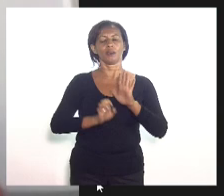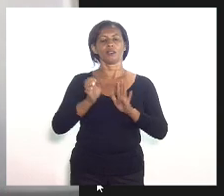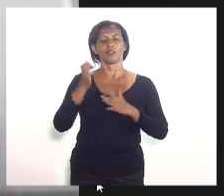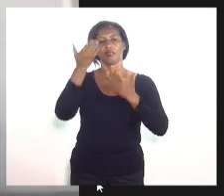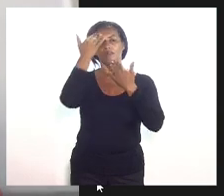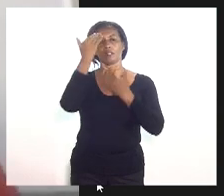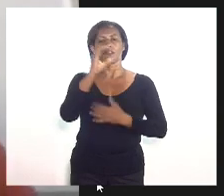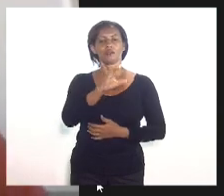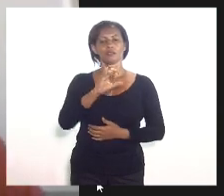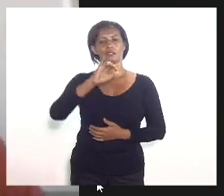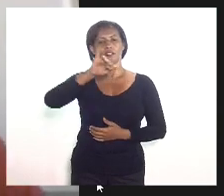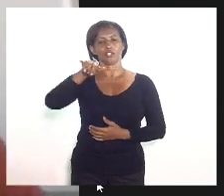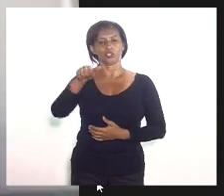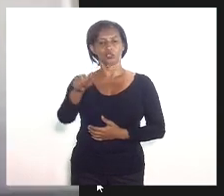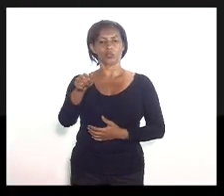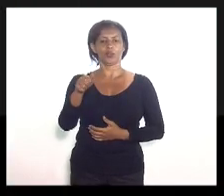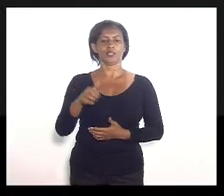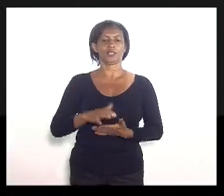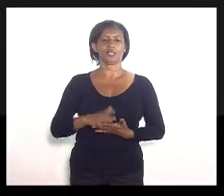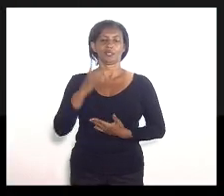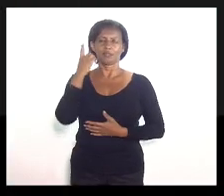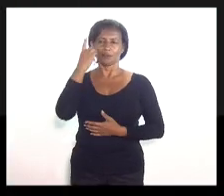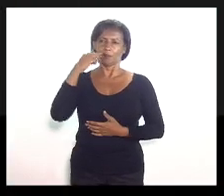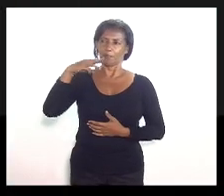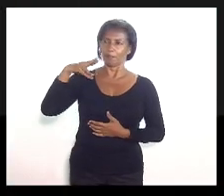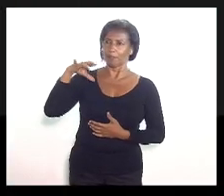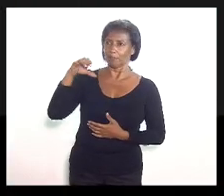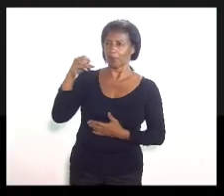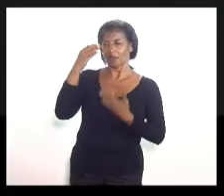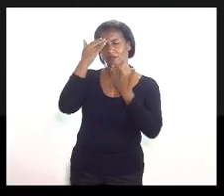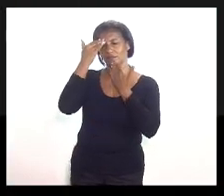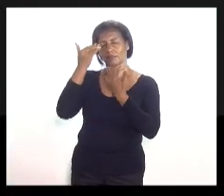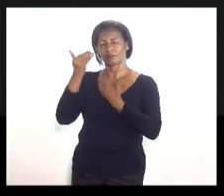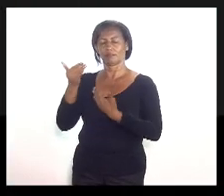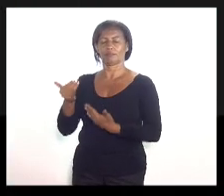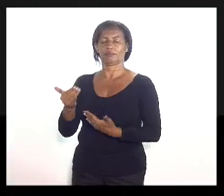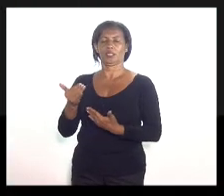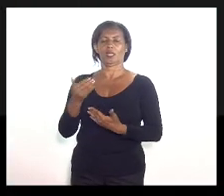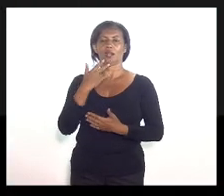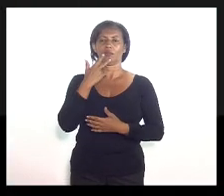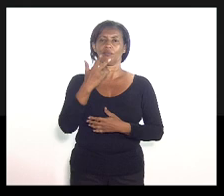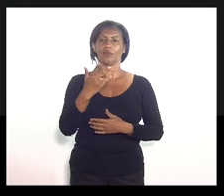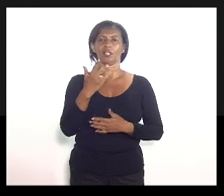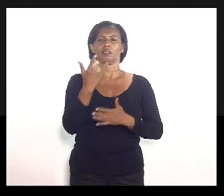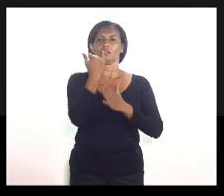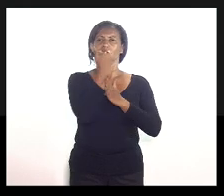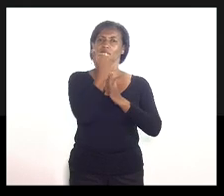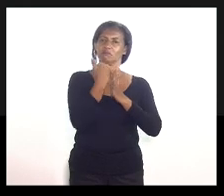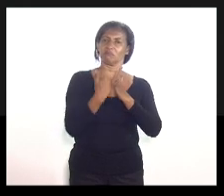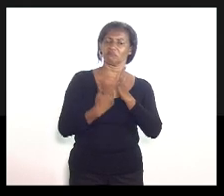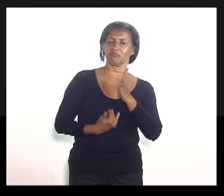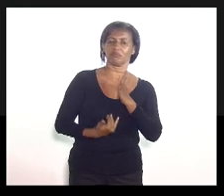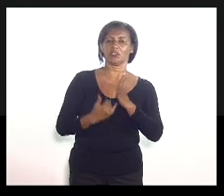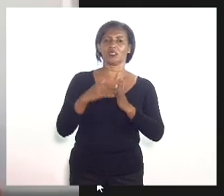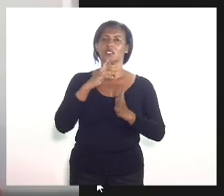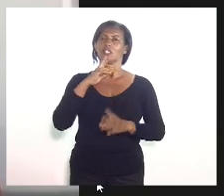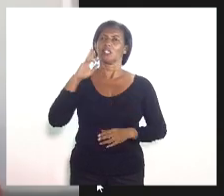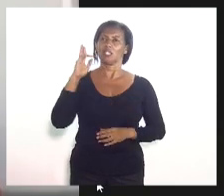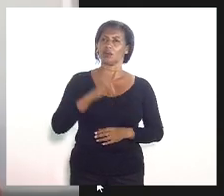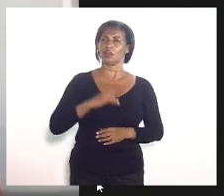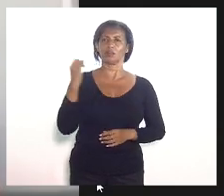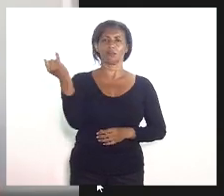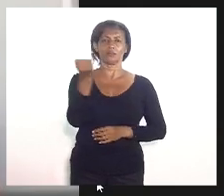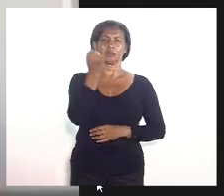e o deputado Márcio Pacheco, com quem a gente estava falando nesse processo, porque acho que esse reconhecimento também é